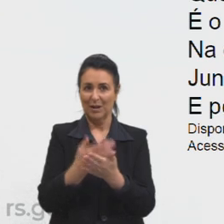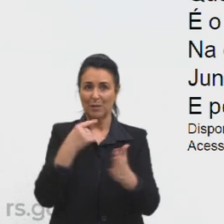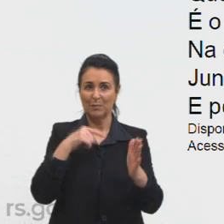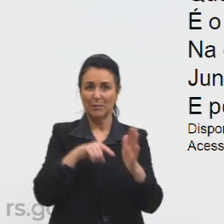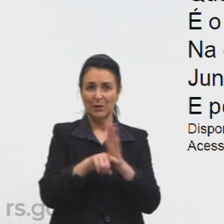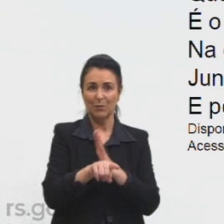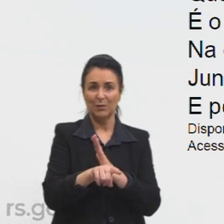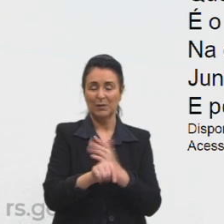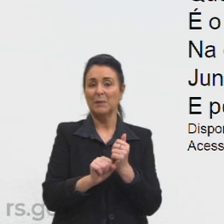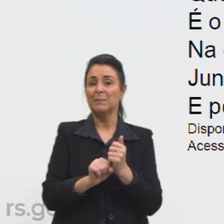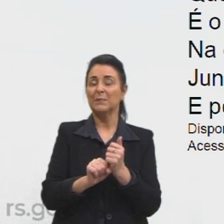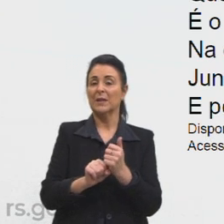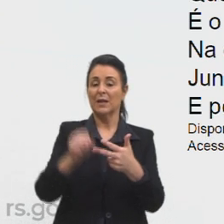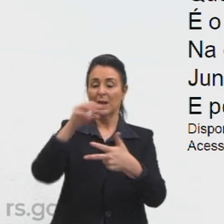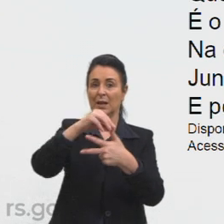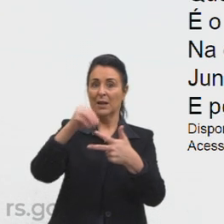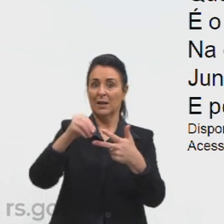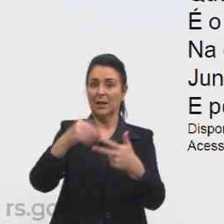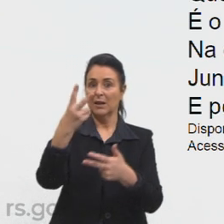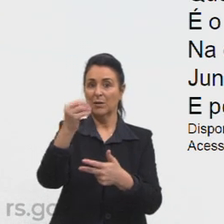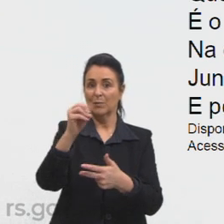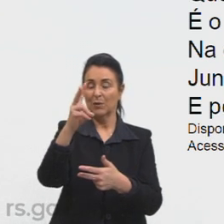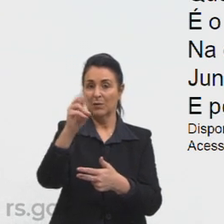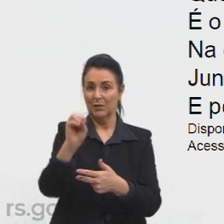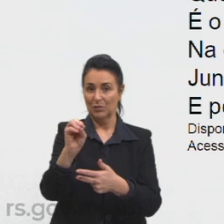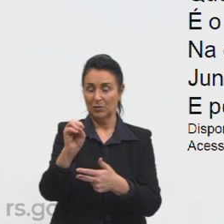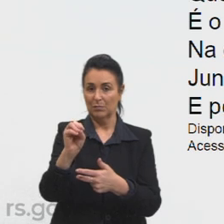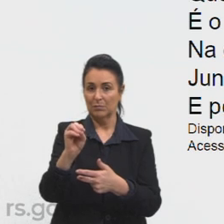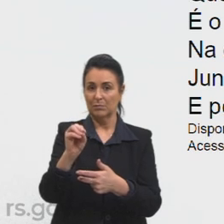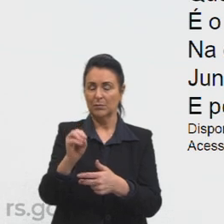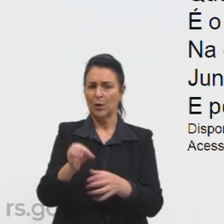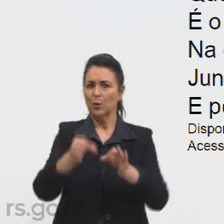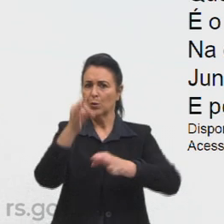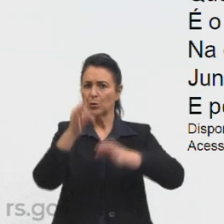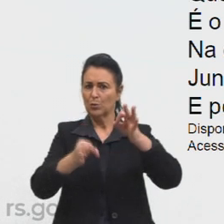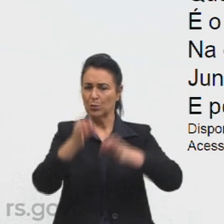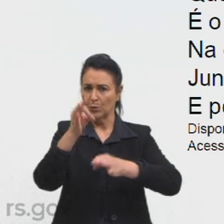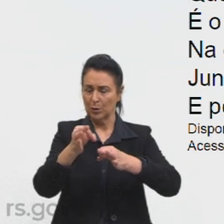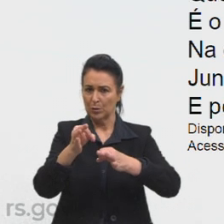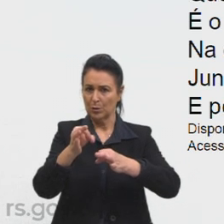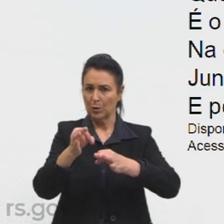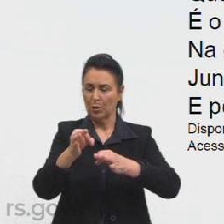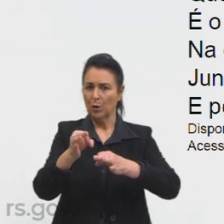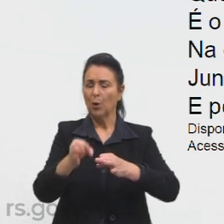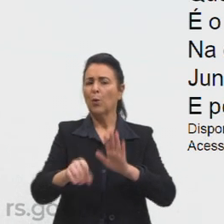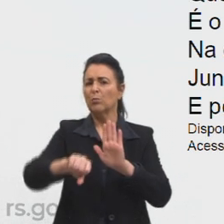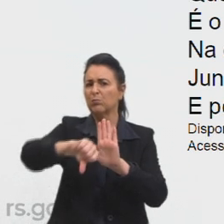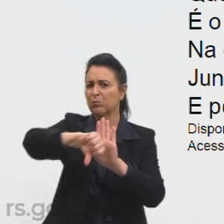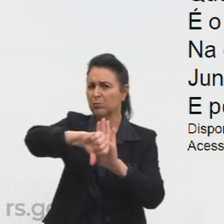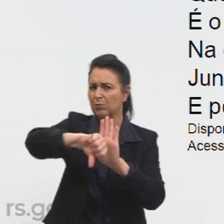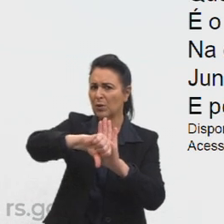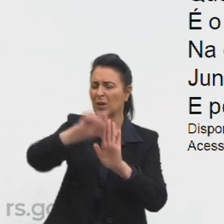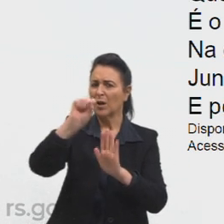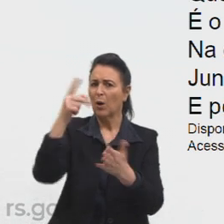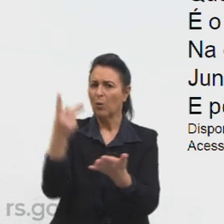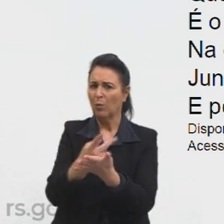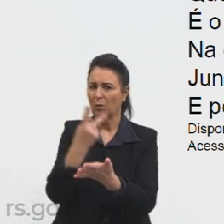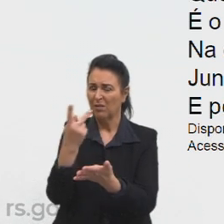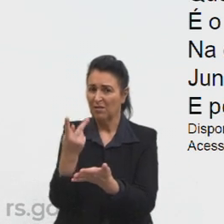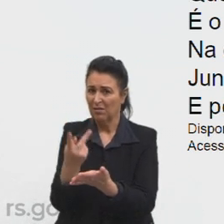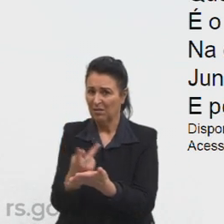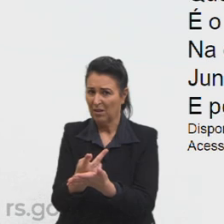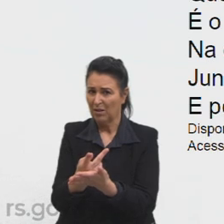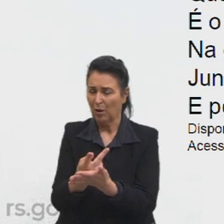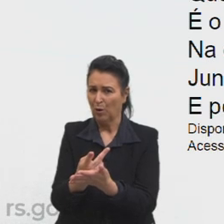Enem de 2020 senhor juiz o instrumento do crime que se arrola nesse processo de contravenção